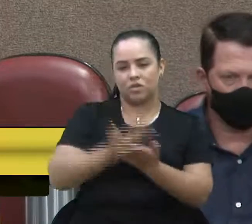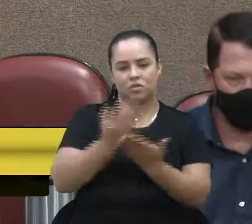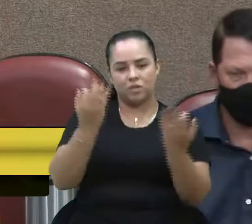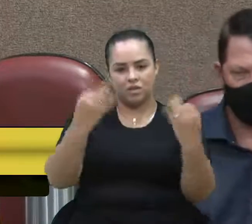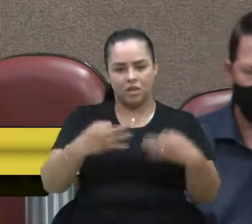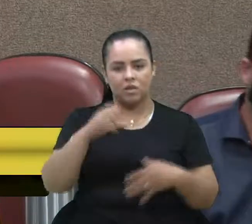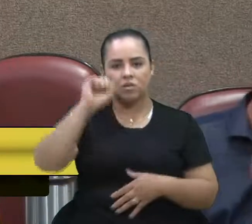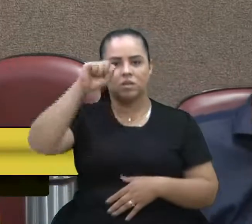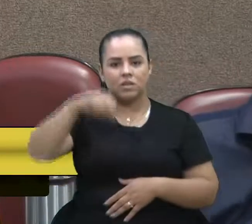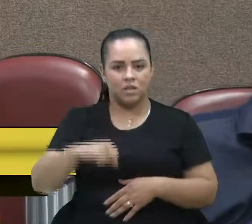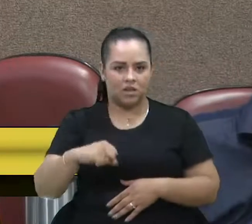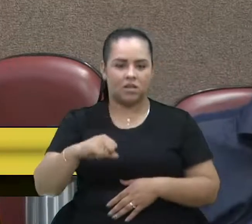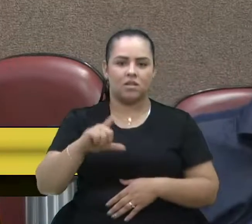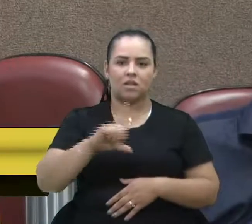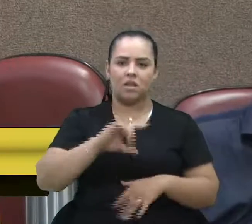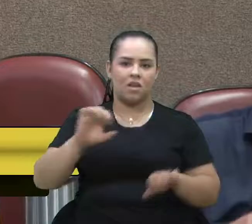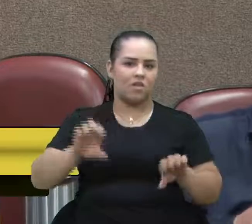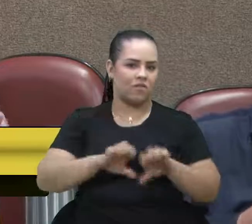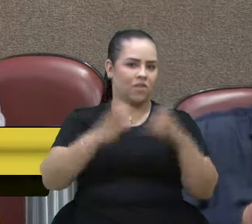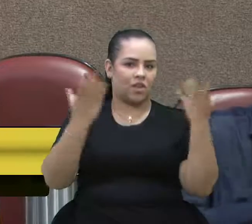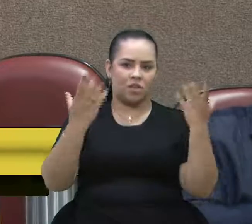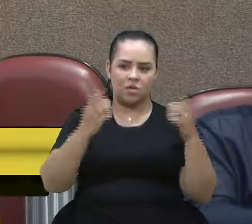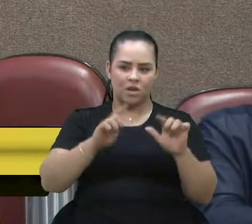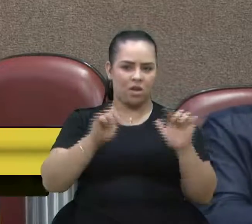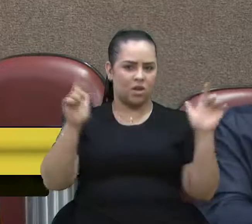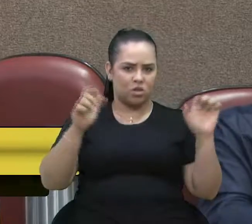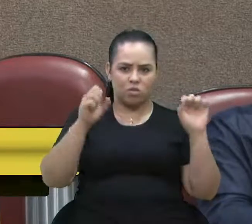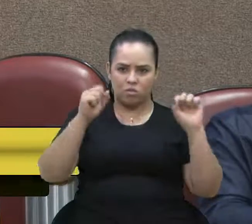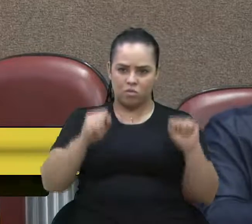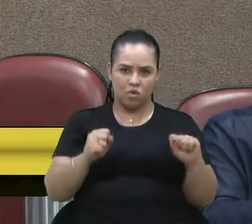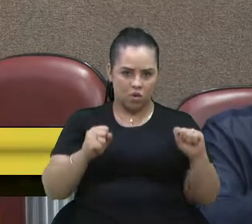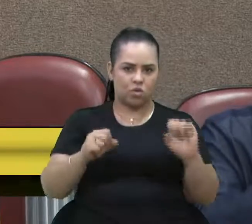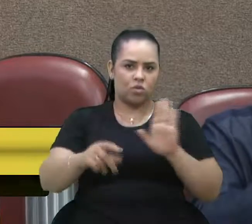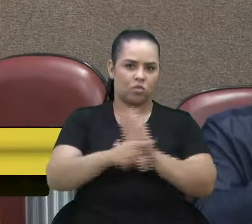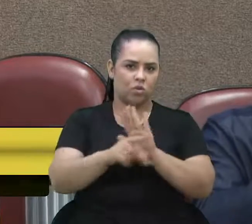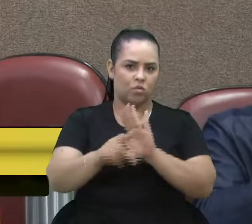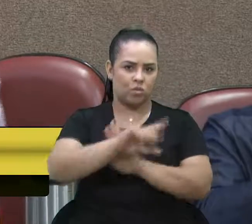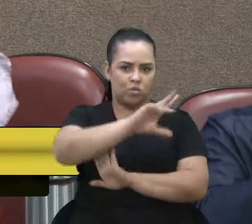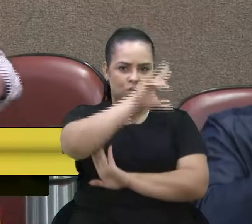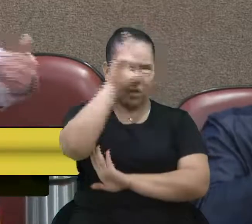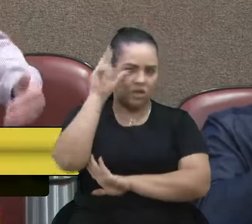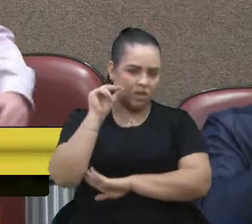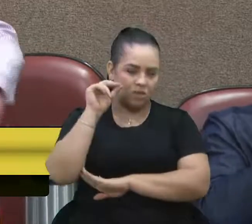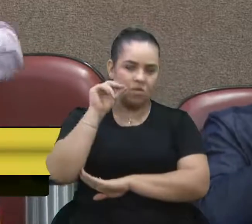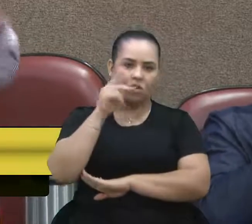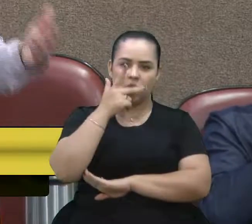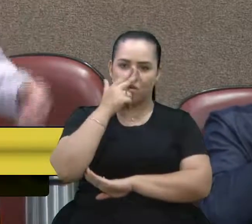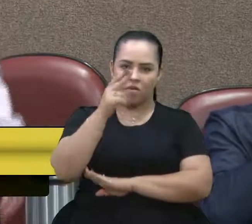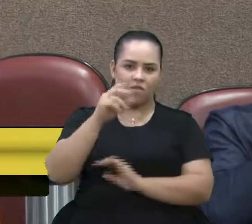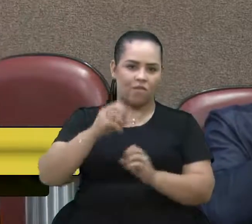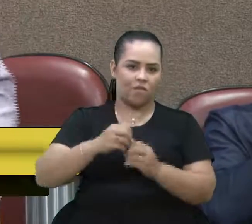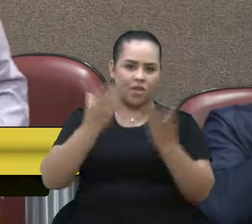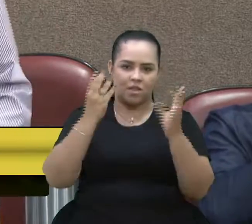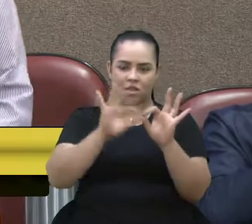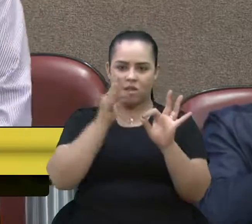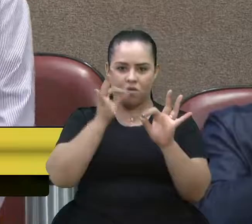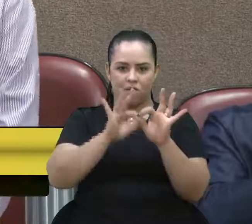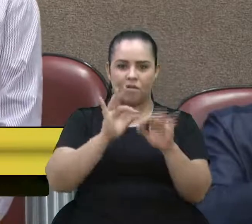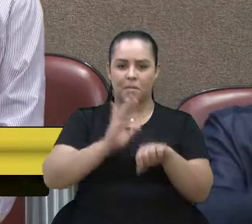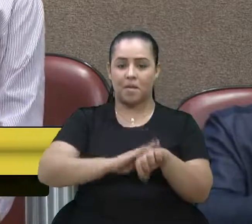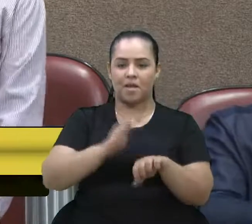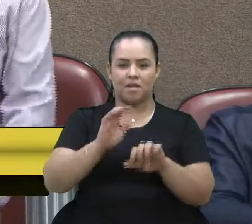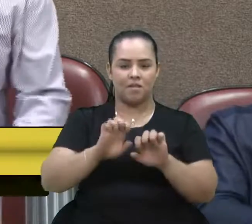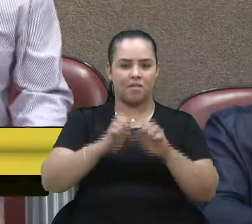disso, os grandes eventos poderiam ainda ficar a cargo do município, como a Festa Nacional da Uva e outros grandes